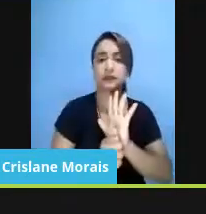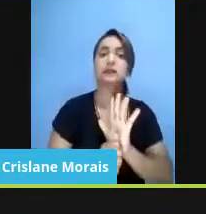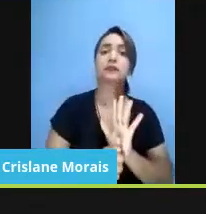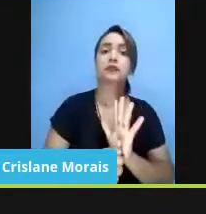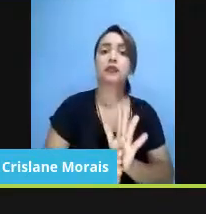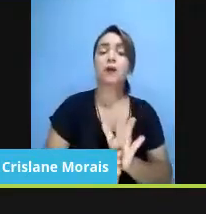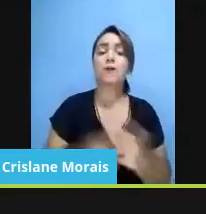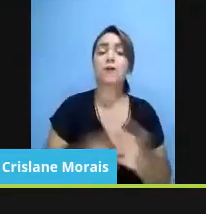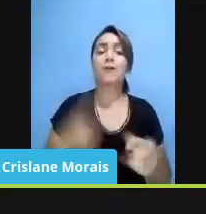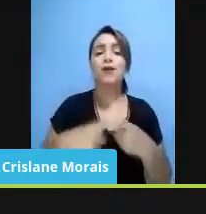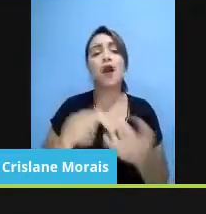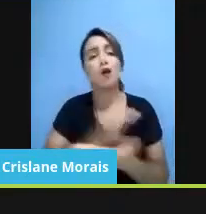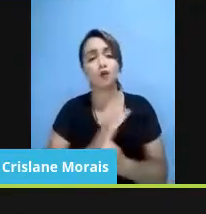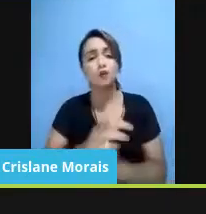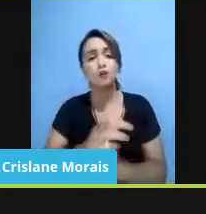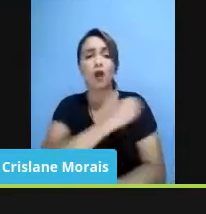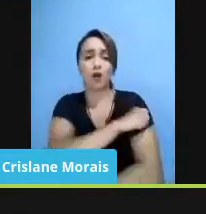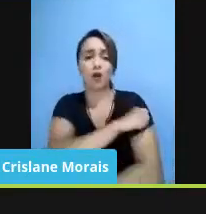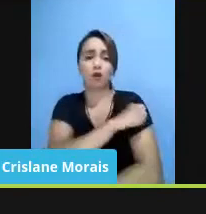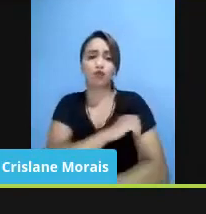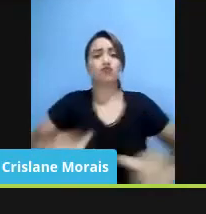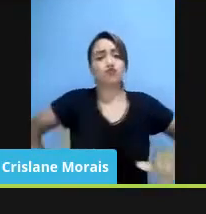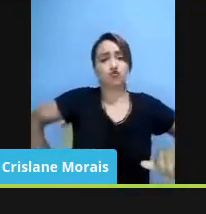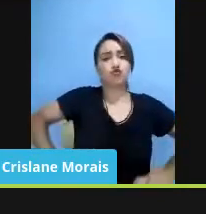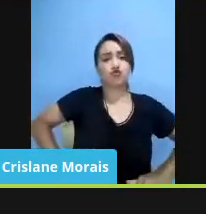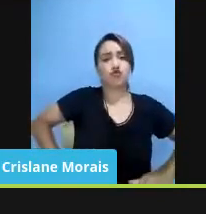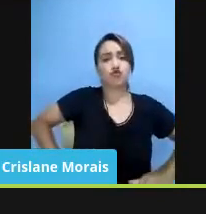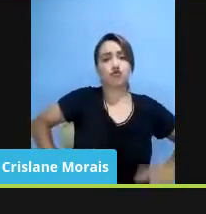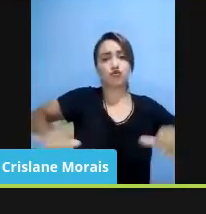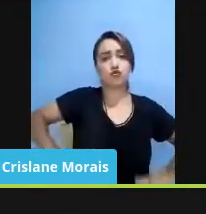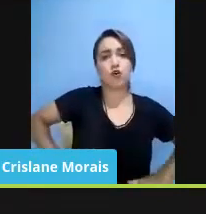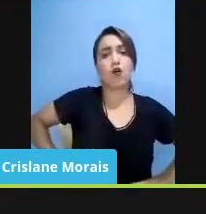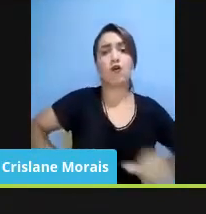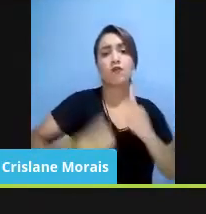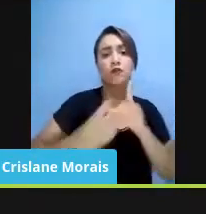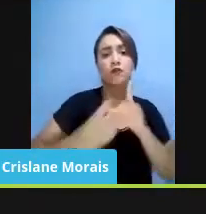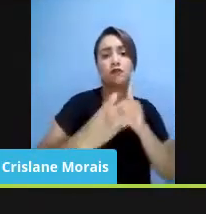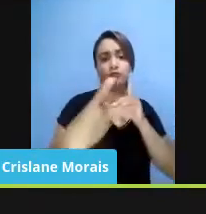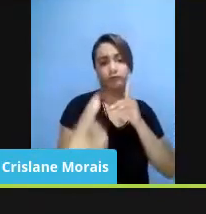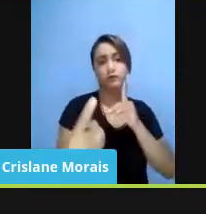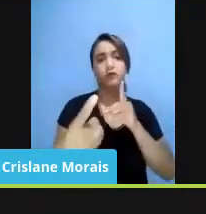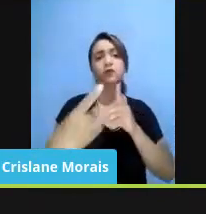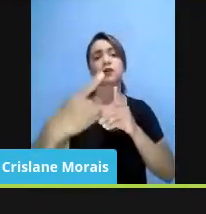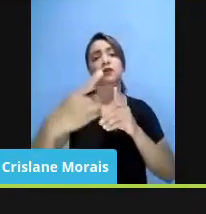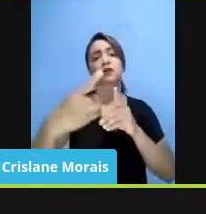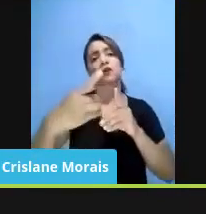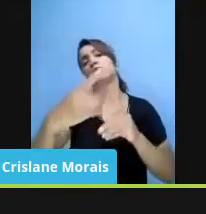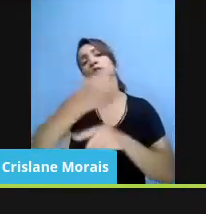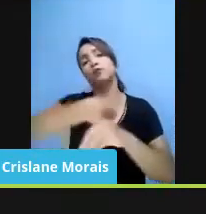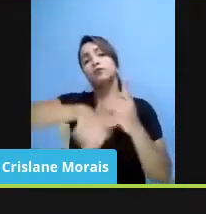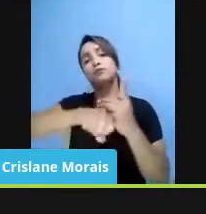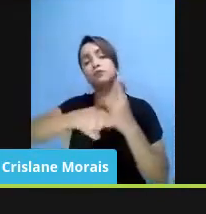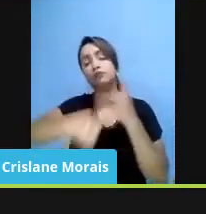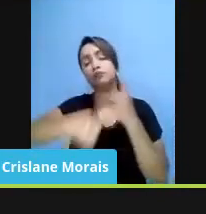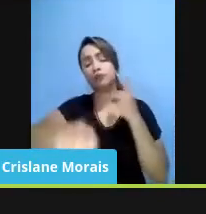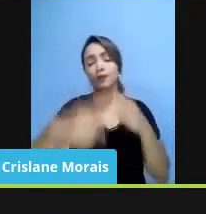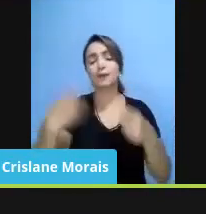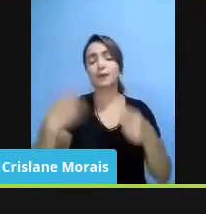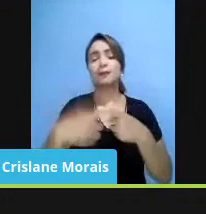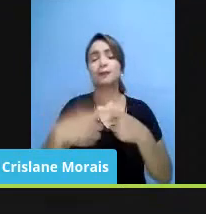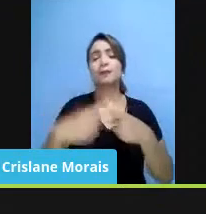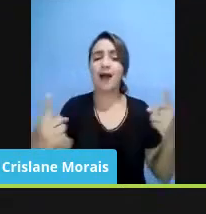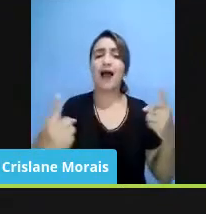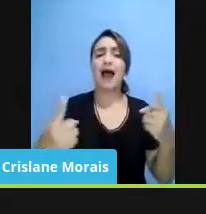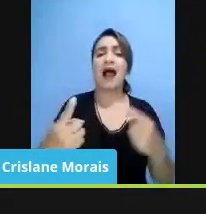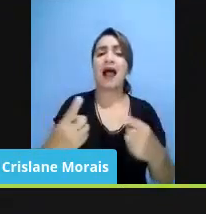esse distanciamento social. Mas, contar isso como ano letivo, contar isso como hora-aula,